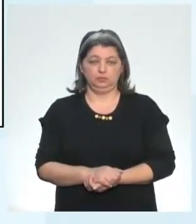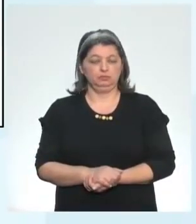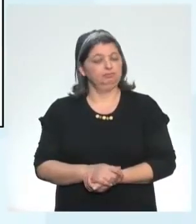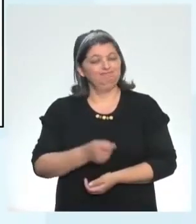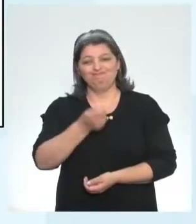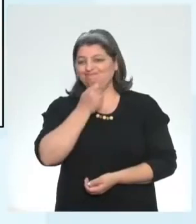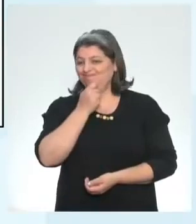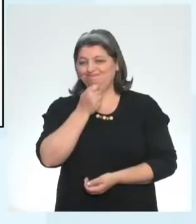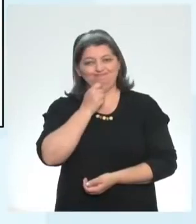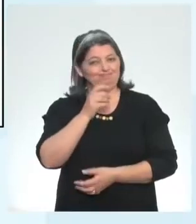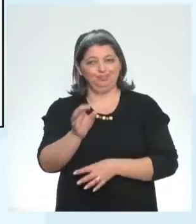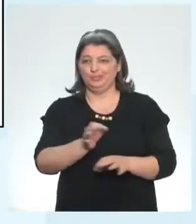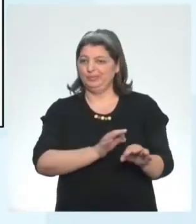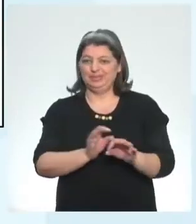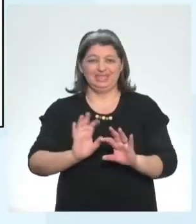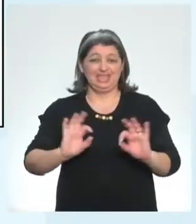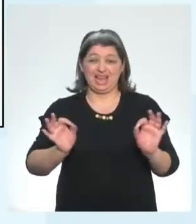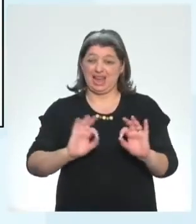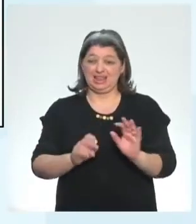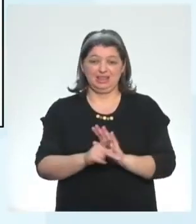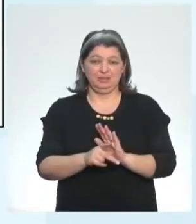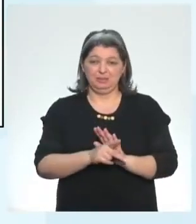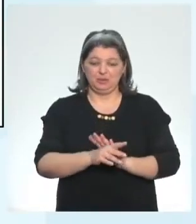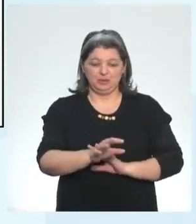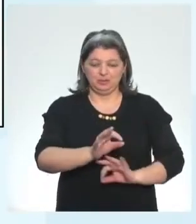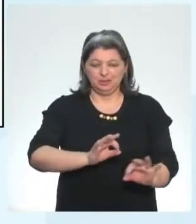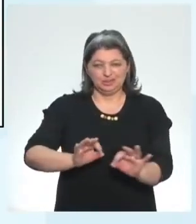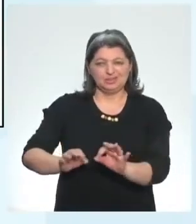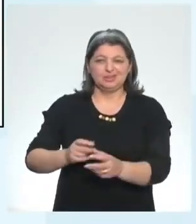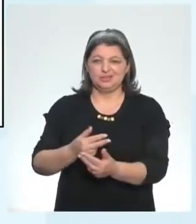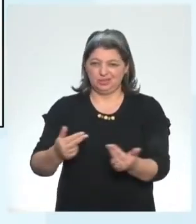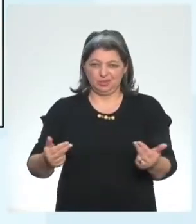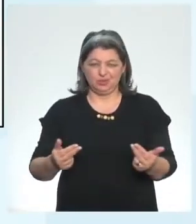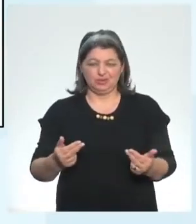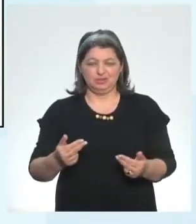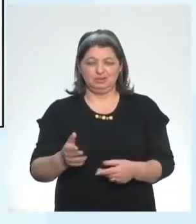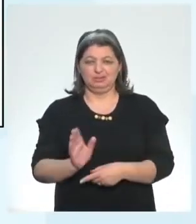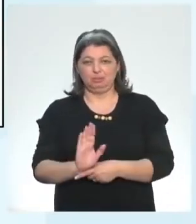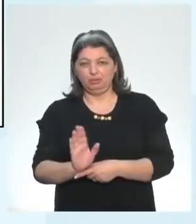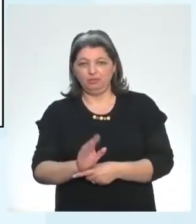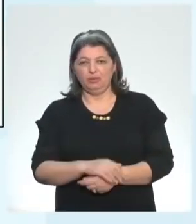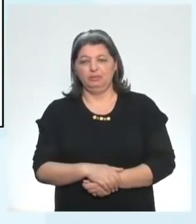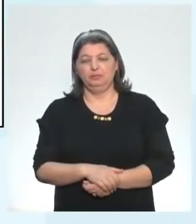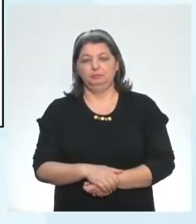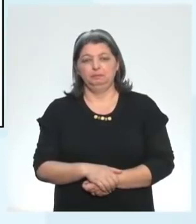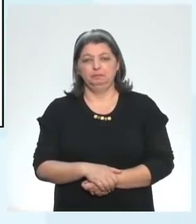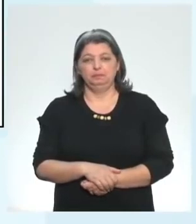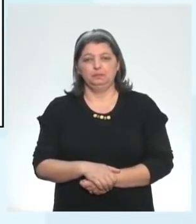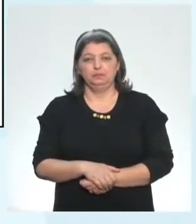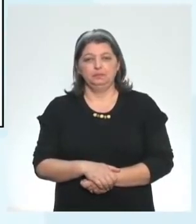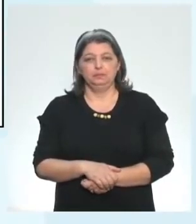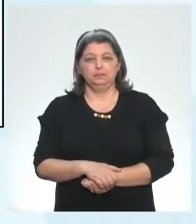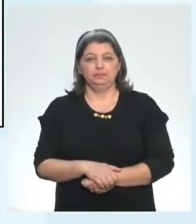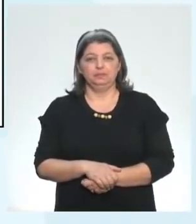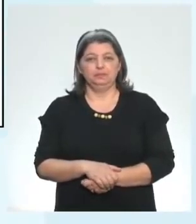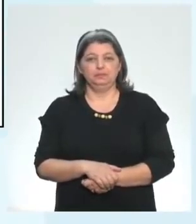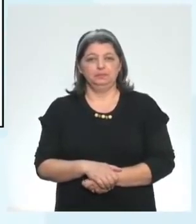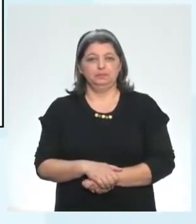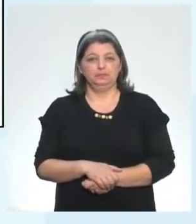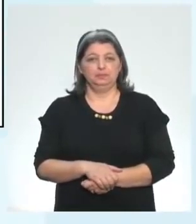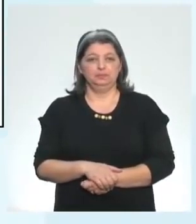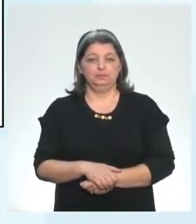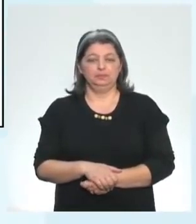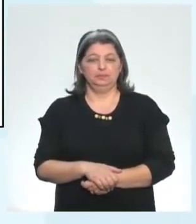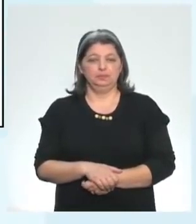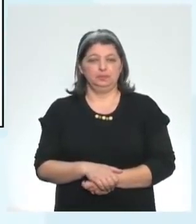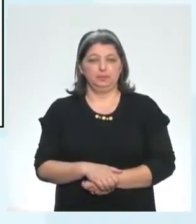não preparei nenhum figurino. E, No, I've never prepared any costumes for your